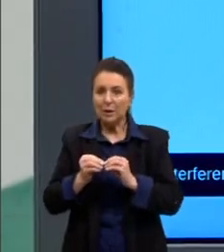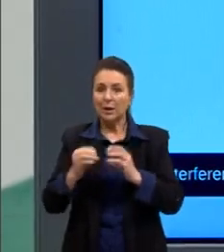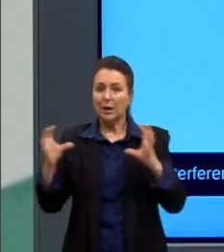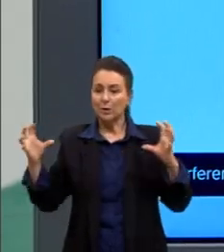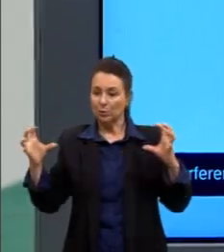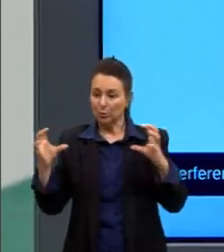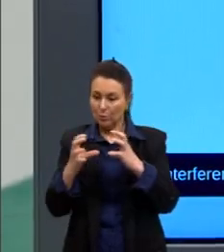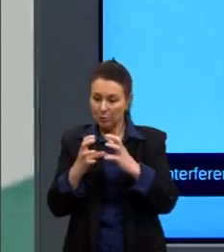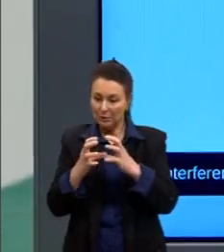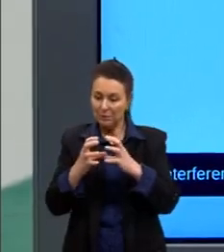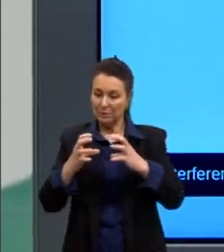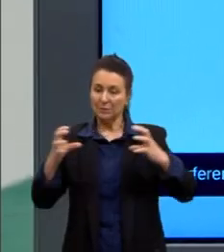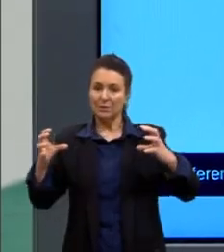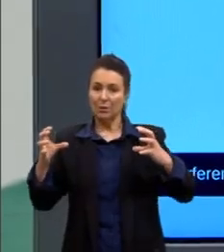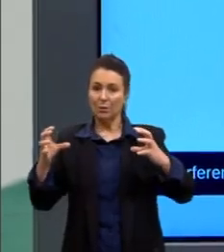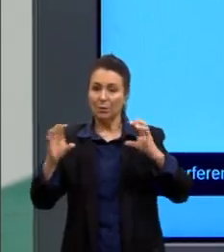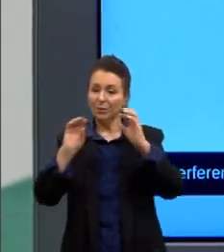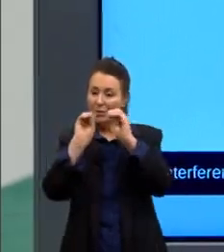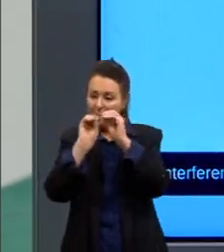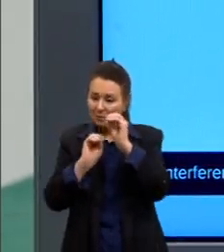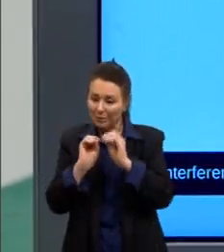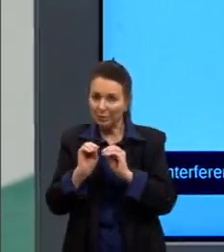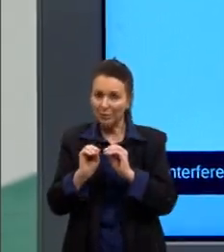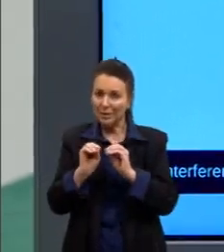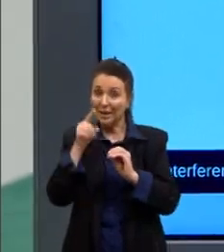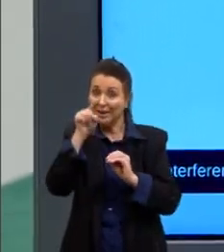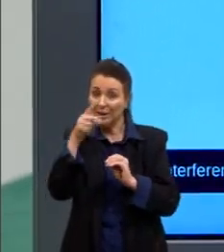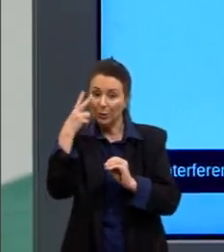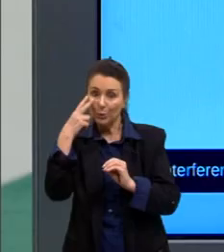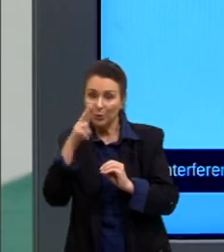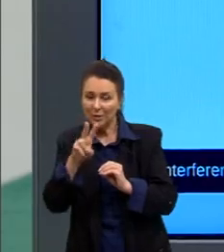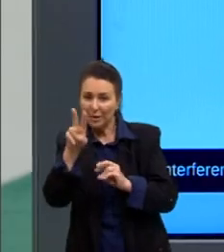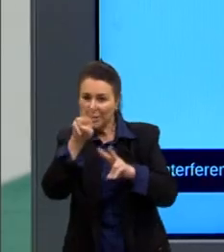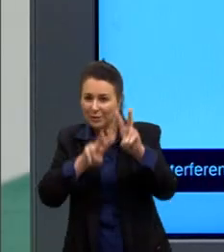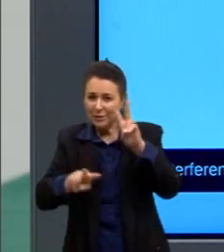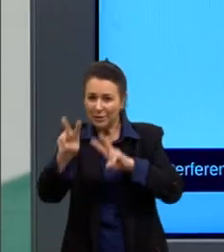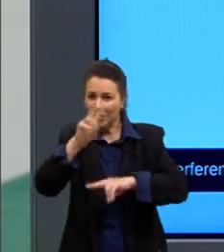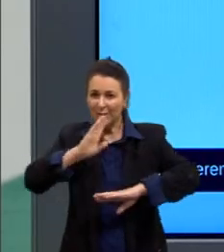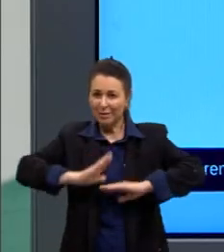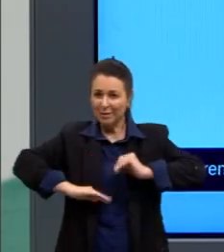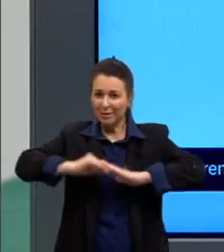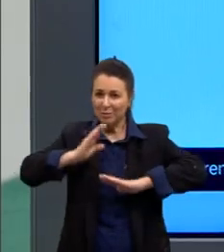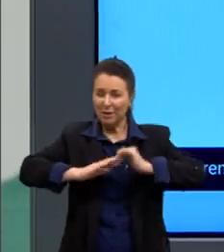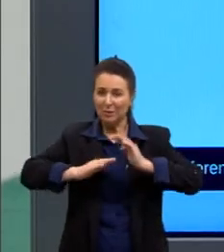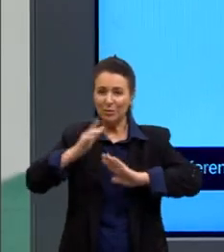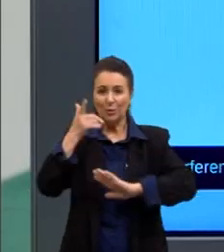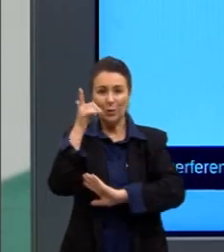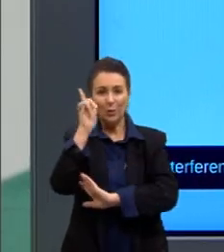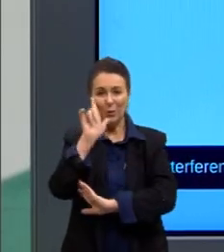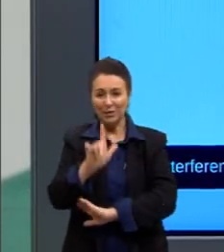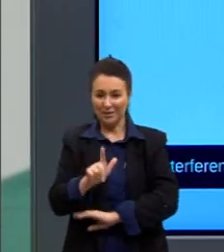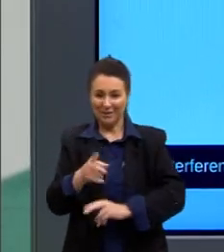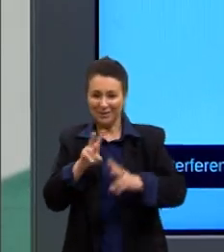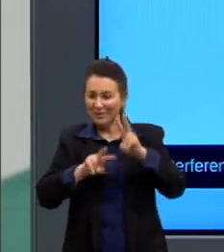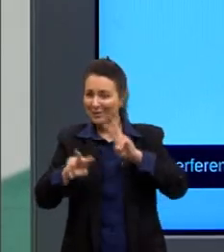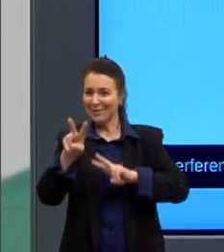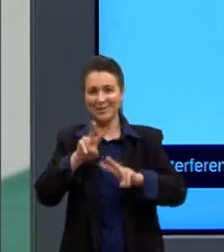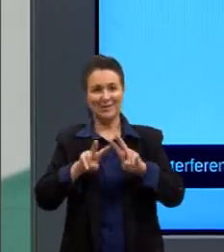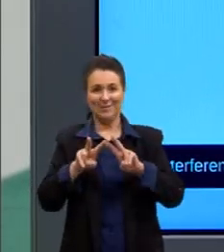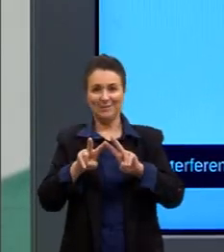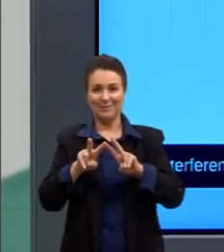partículas. E aqui a gente consegue visualizar. Na prática, a gente não consegue ter essa visualização.